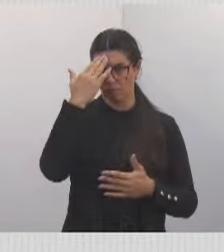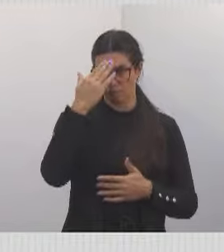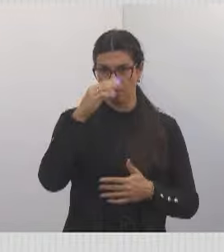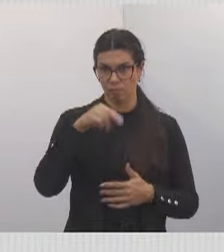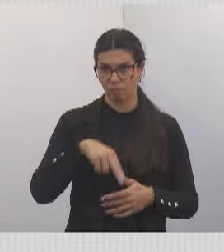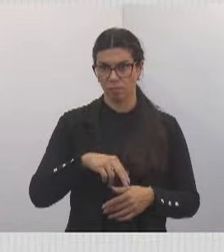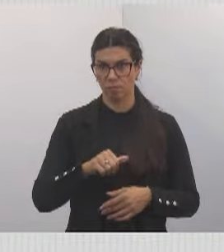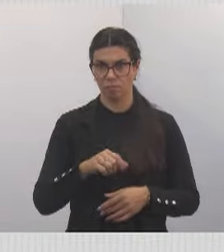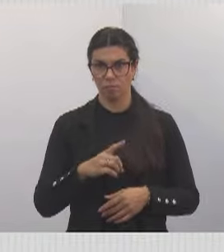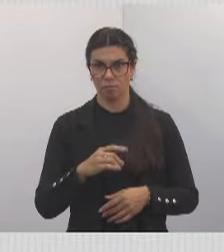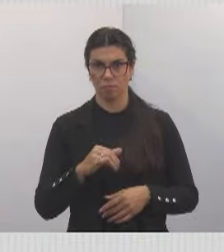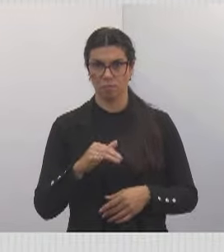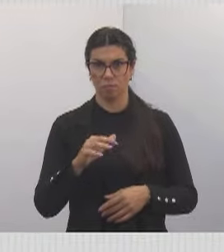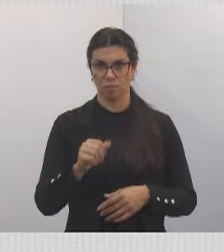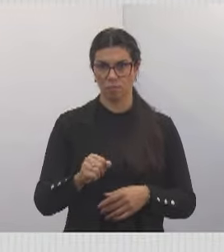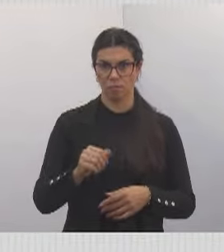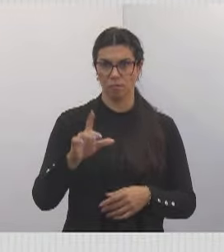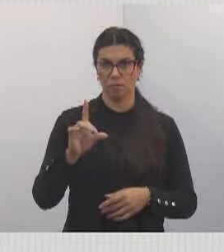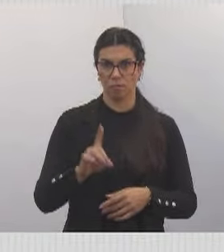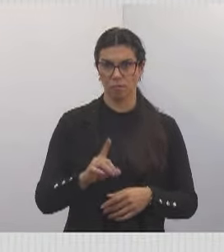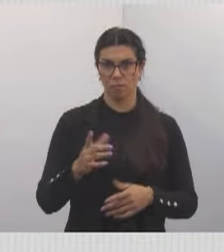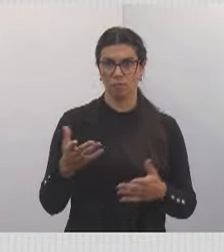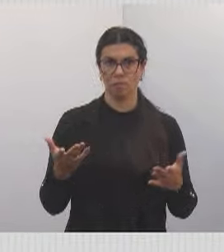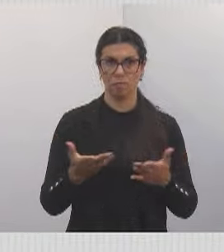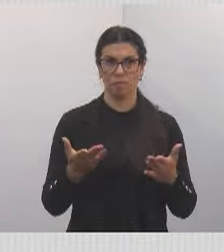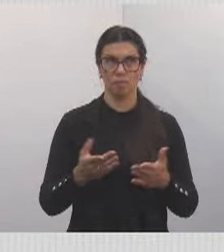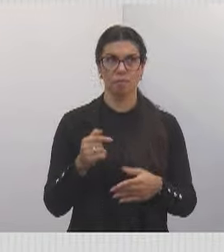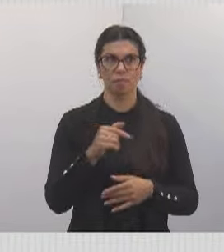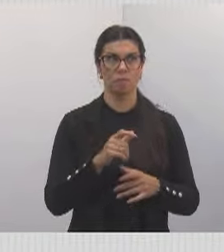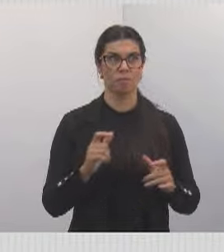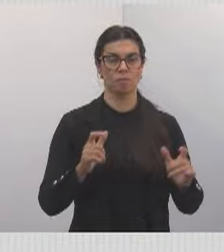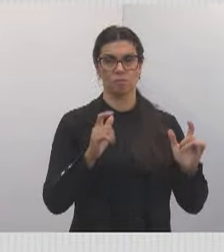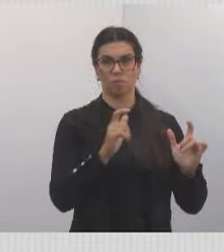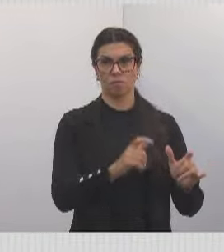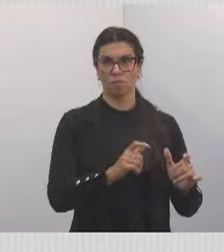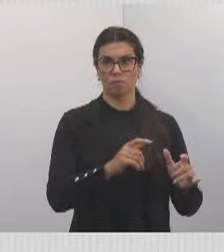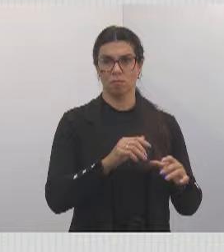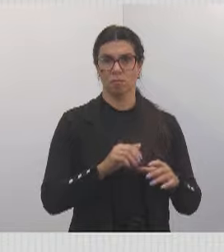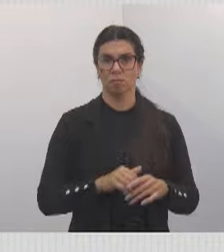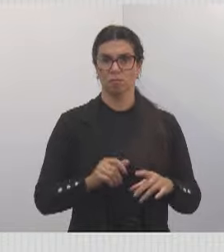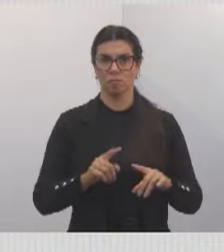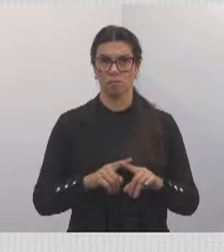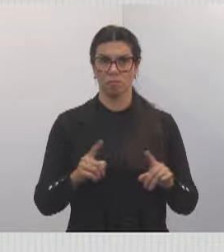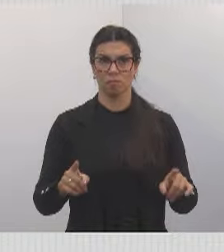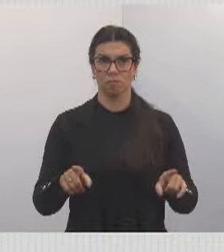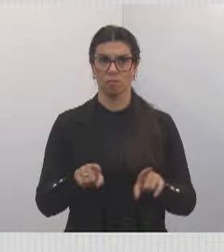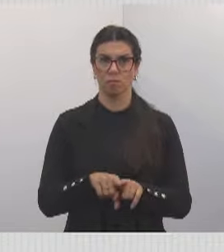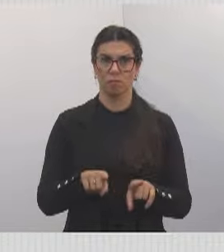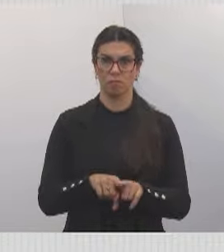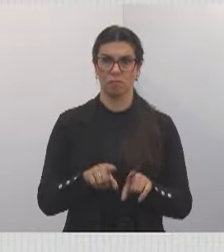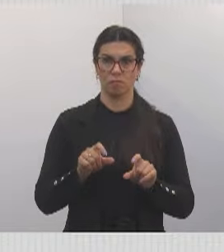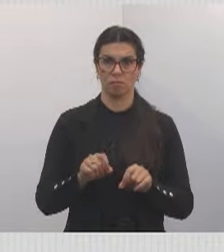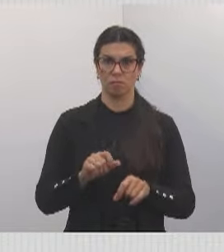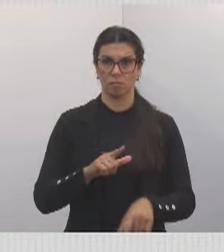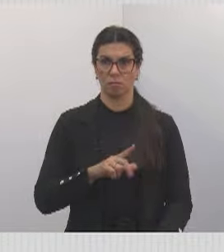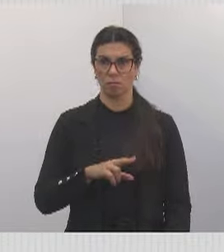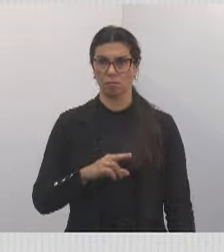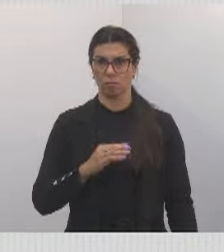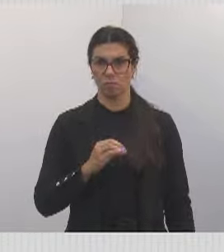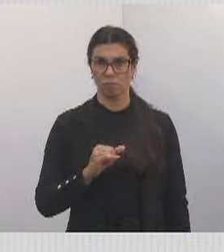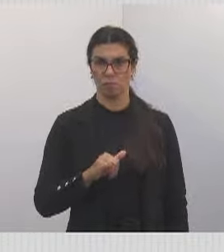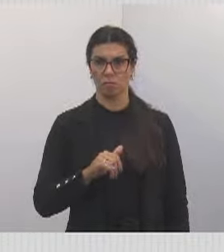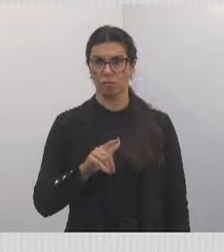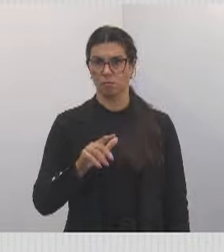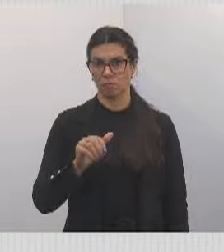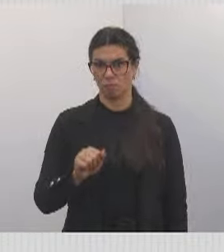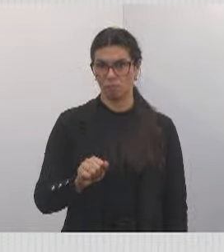que hoje está na direção geral, como presidente da Idedicar, mas também a Lucila, que está longe de